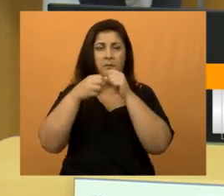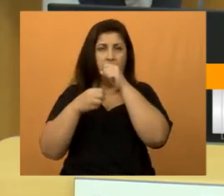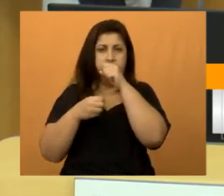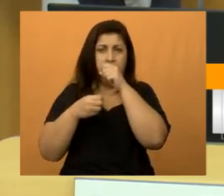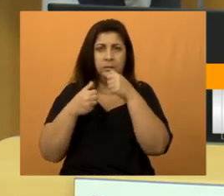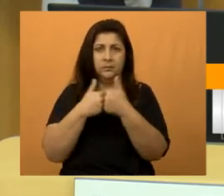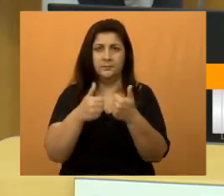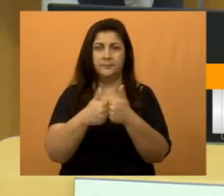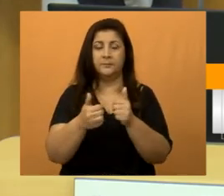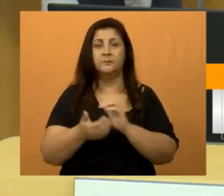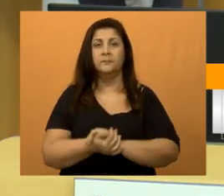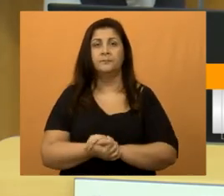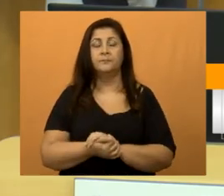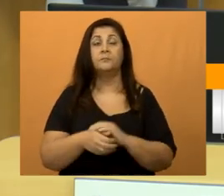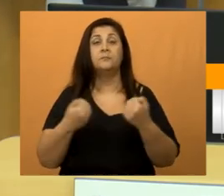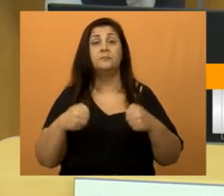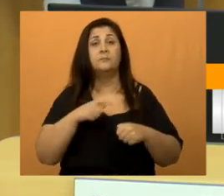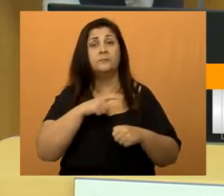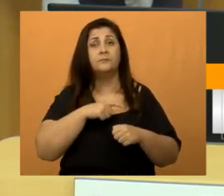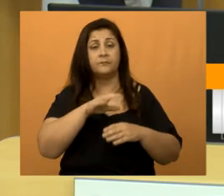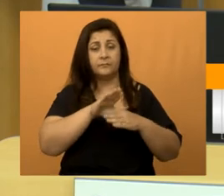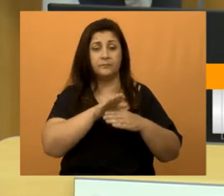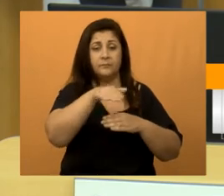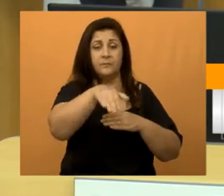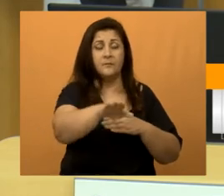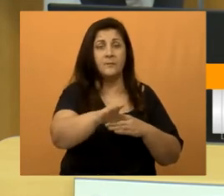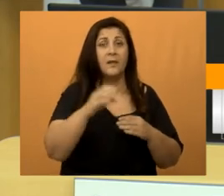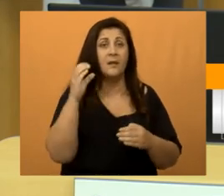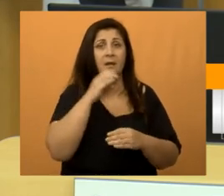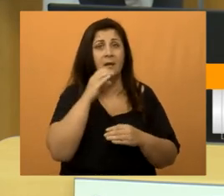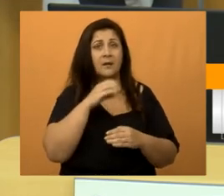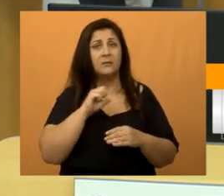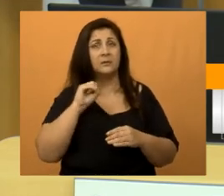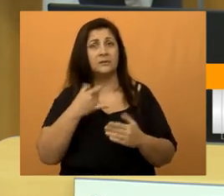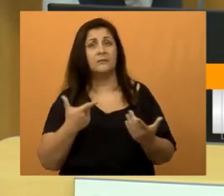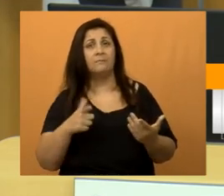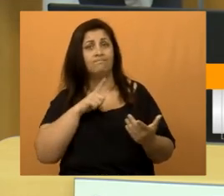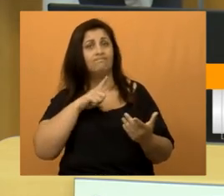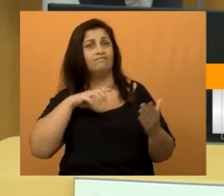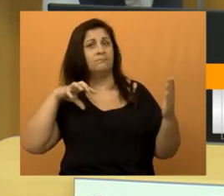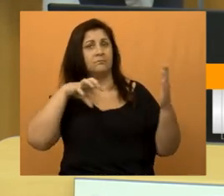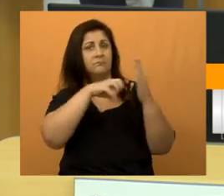Olha aí. Tem que fazer uma lombada ali rapidamente, senão vai incidentar uma pessoa ali.